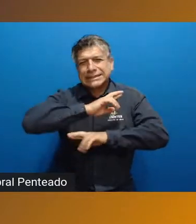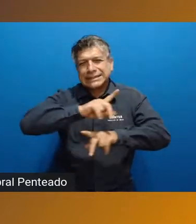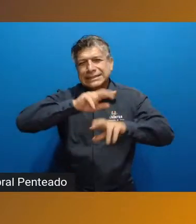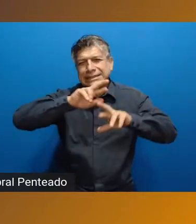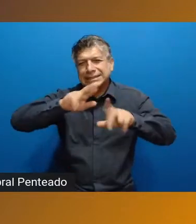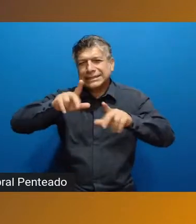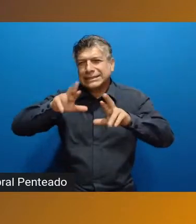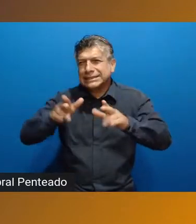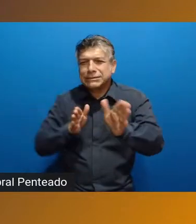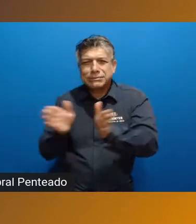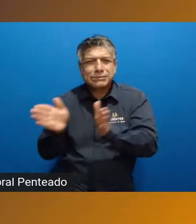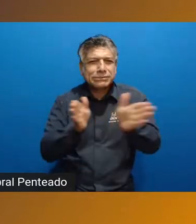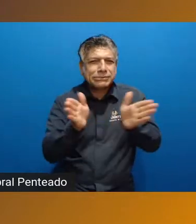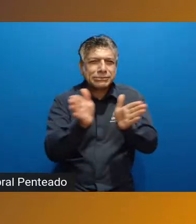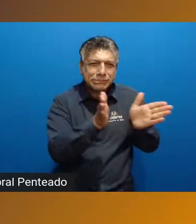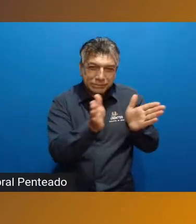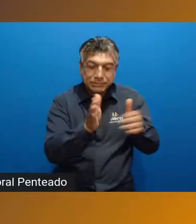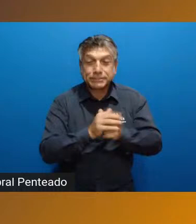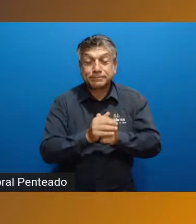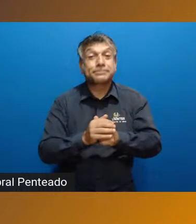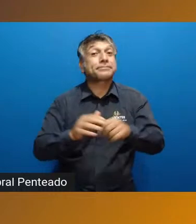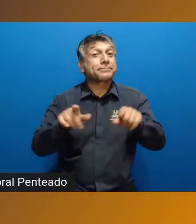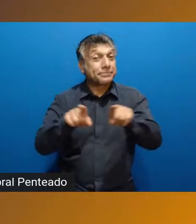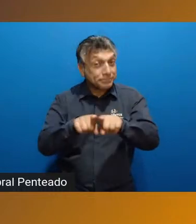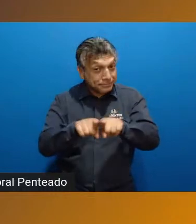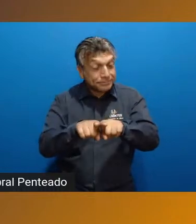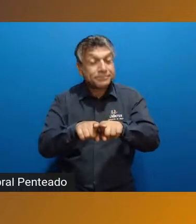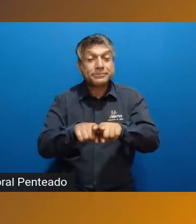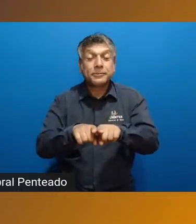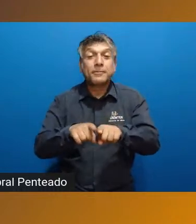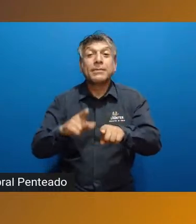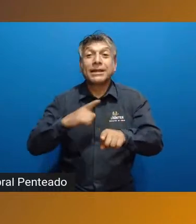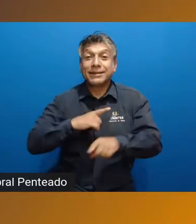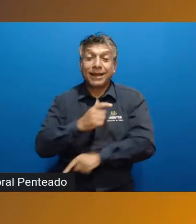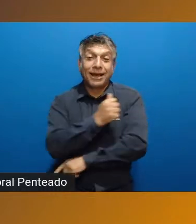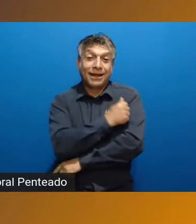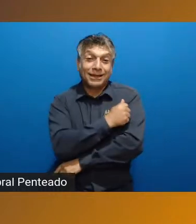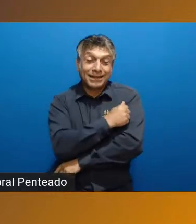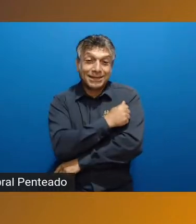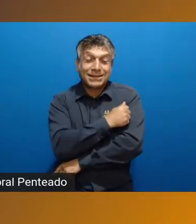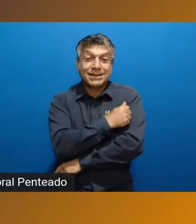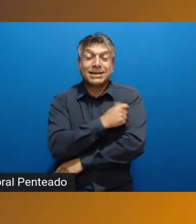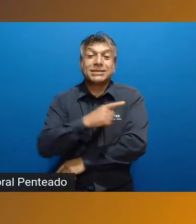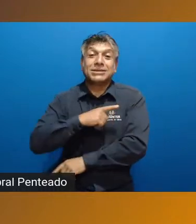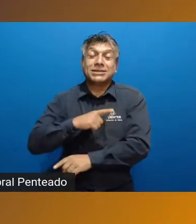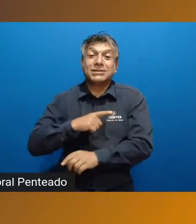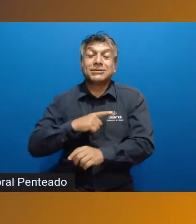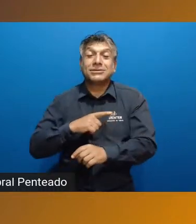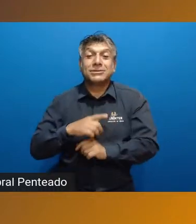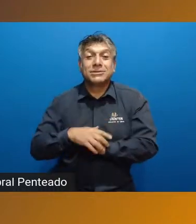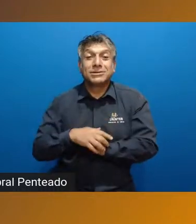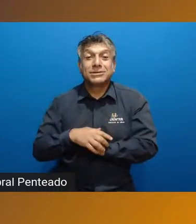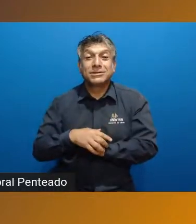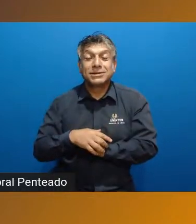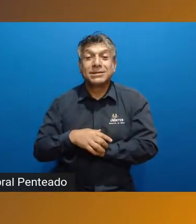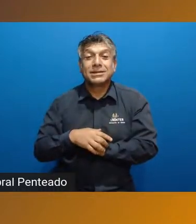áreas. Além disso, nós também temos alunos do seminário, do